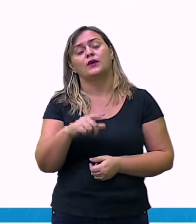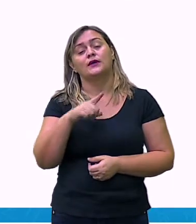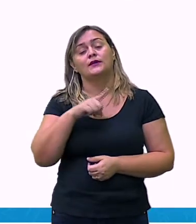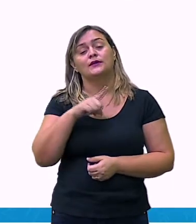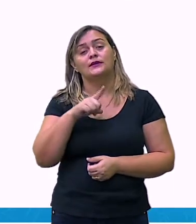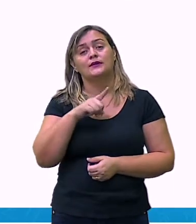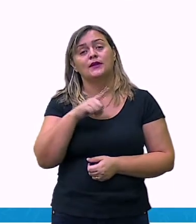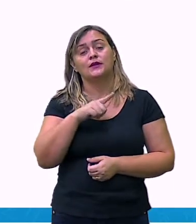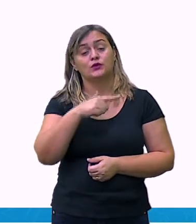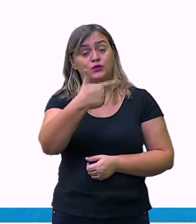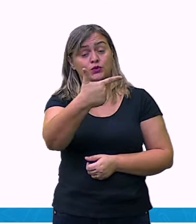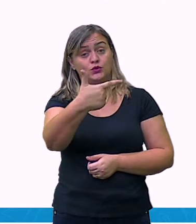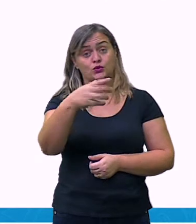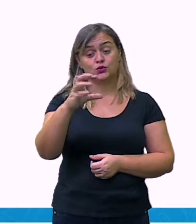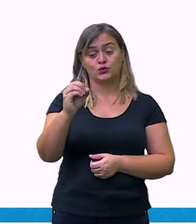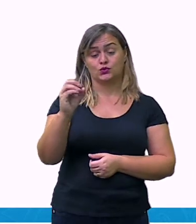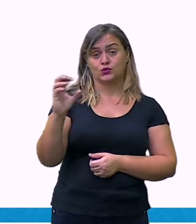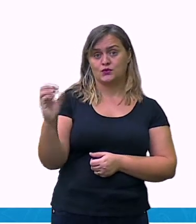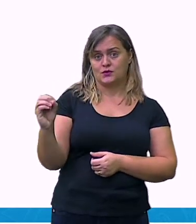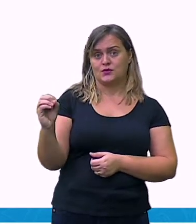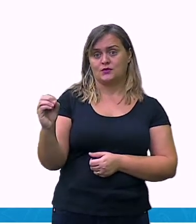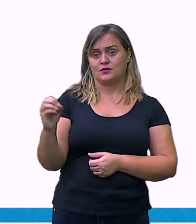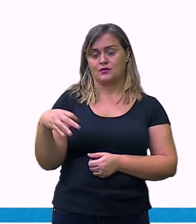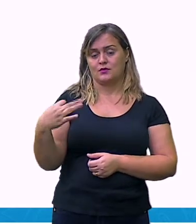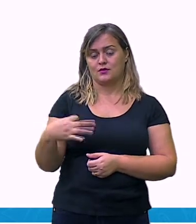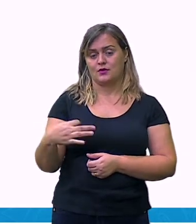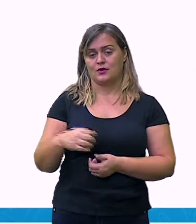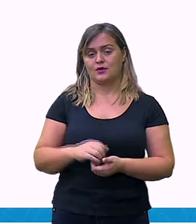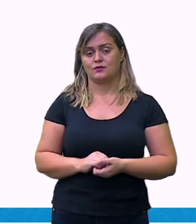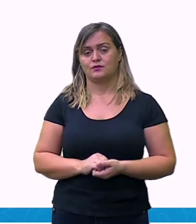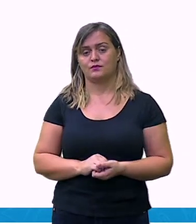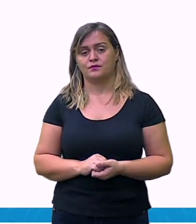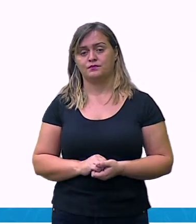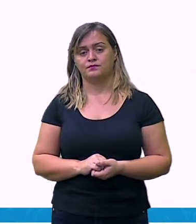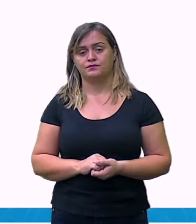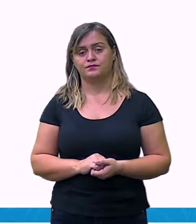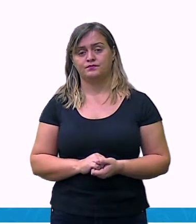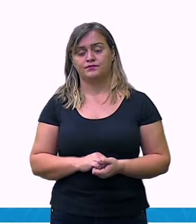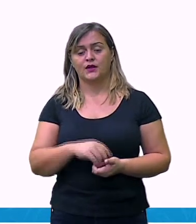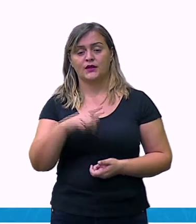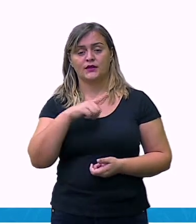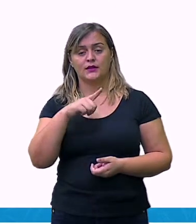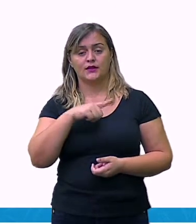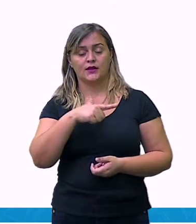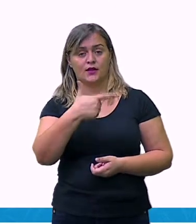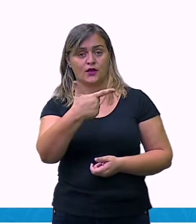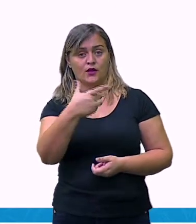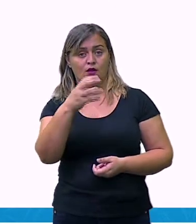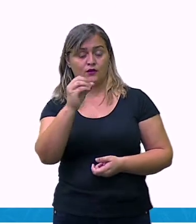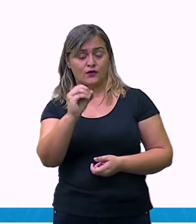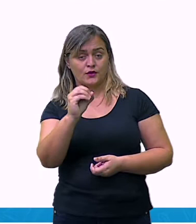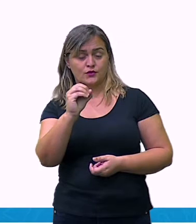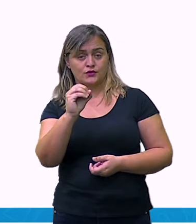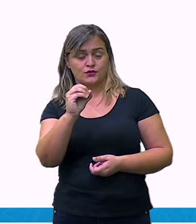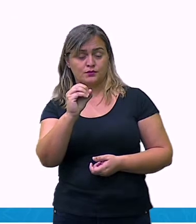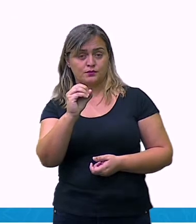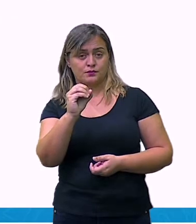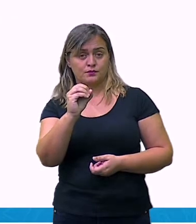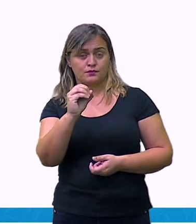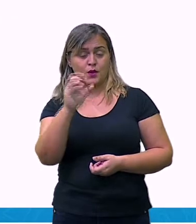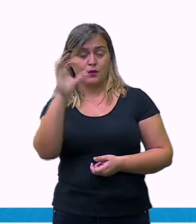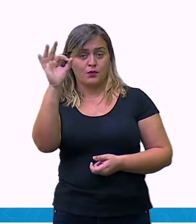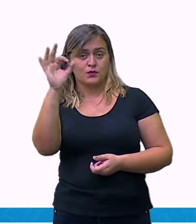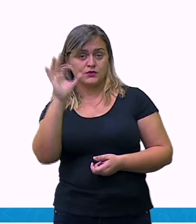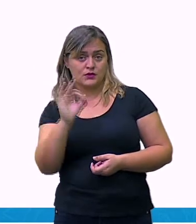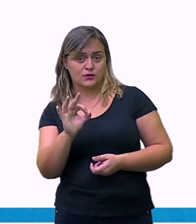Então, por isso que na minha tabela está representado aqui, olha, 20 mais 20. Ok, cada 20